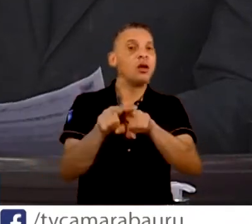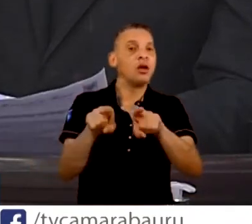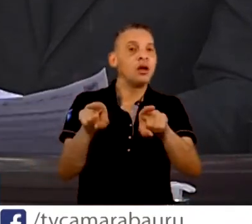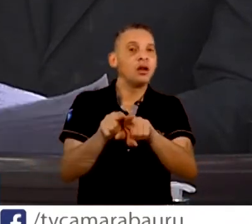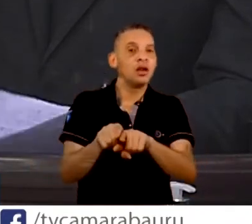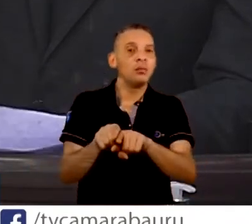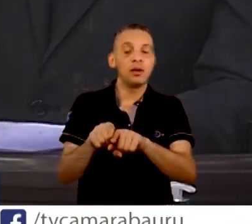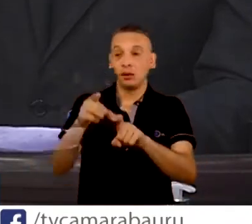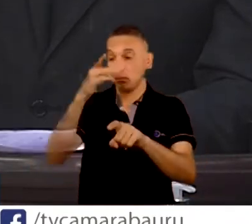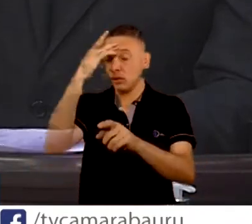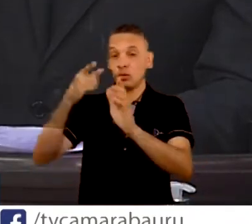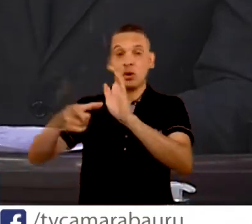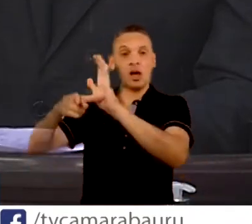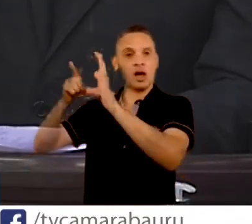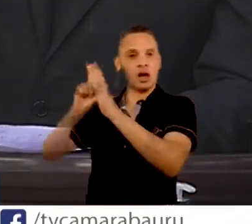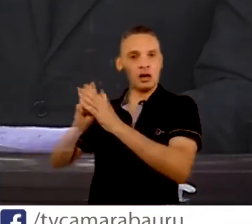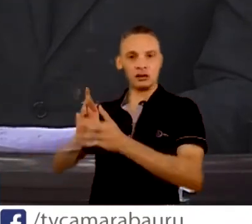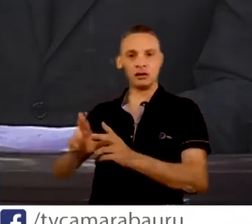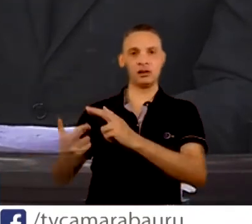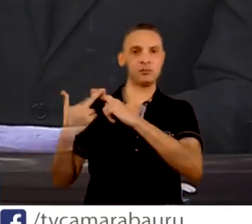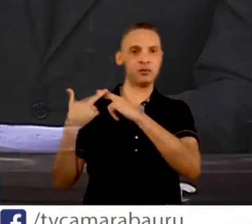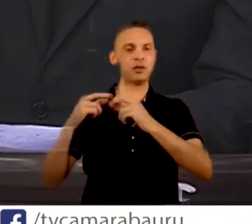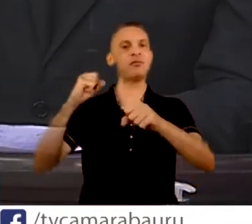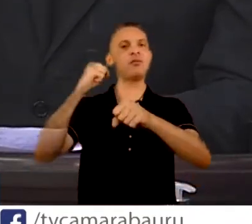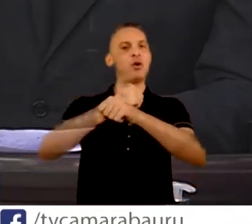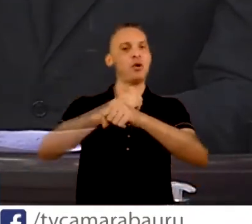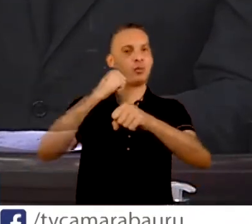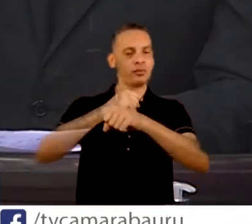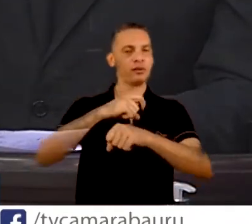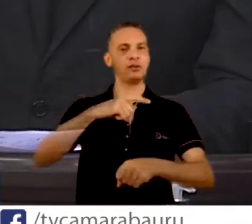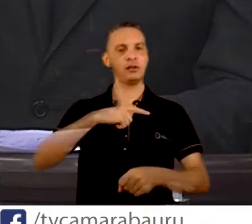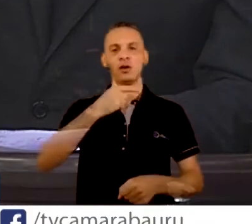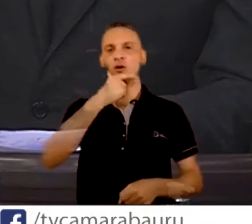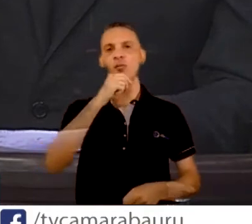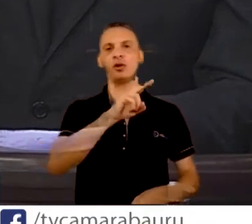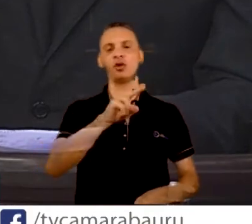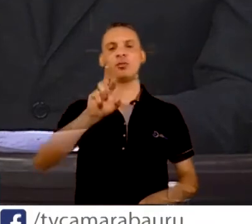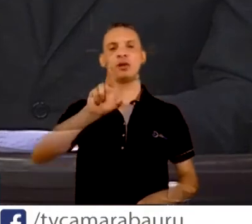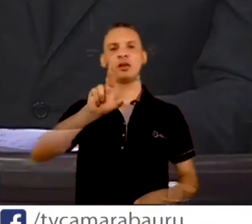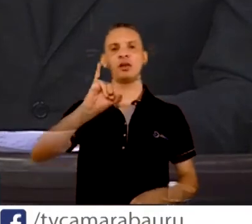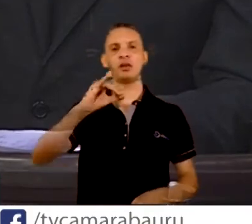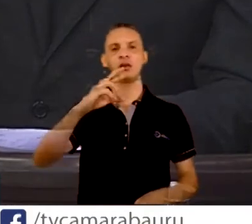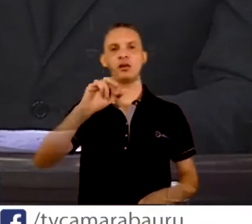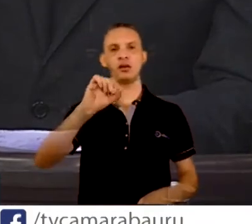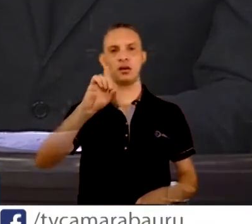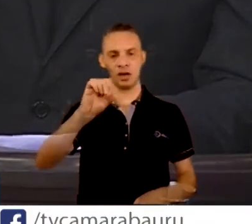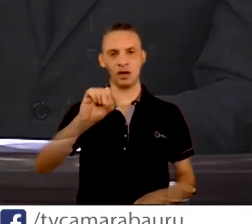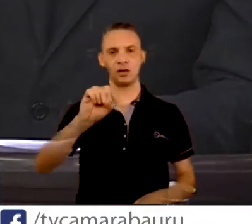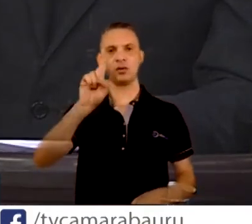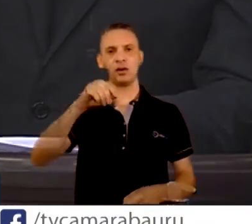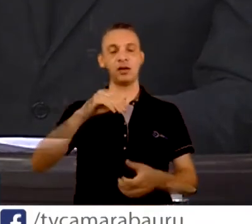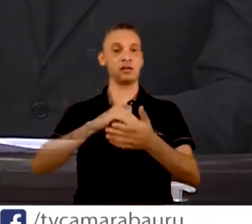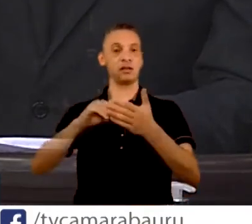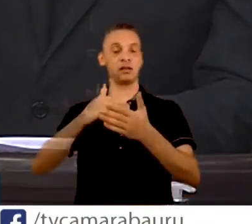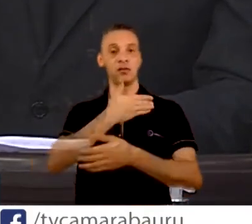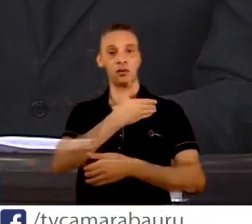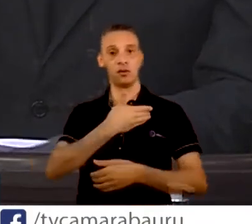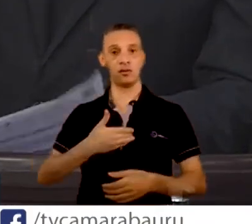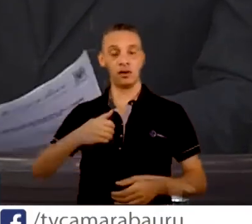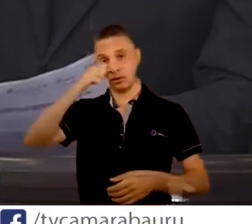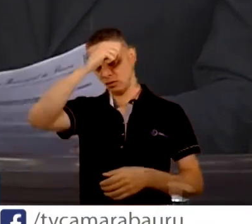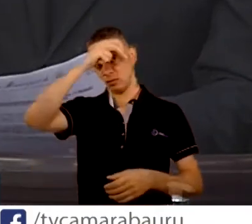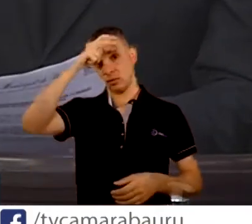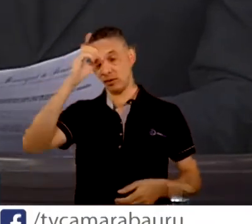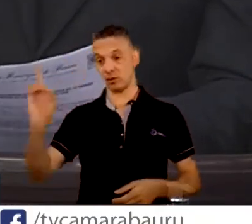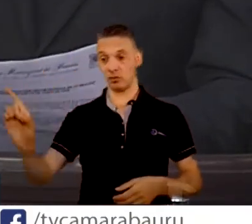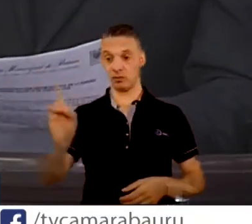da obra, Ricardo Olivato, que era ex-secretário do governo do prefeito Gazeta, que, inclusive, deve vir amanhã